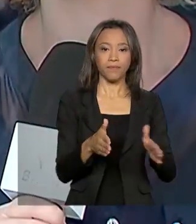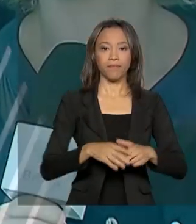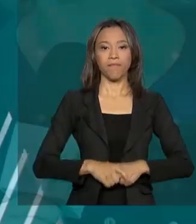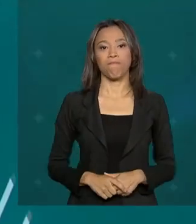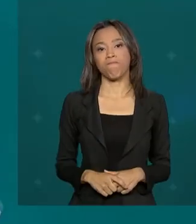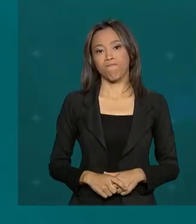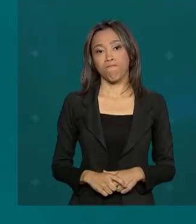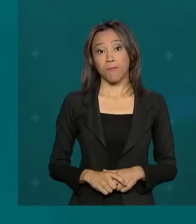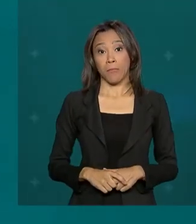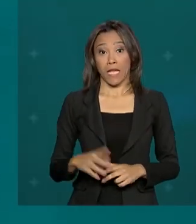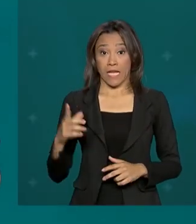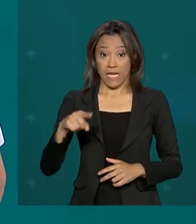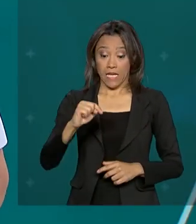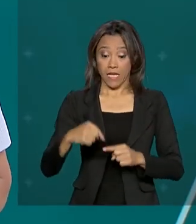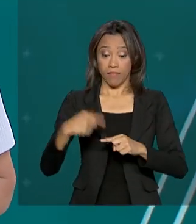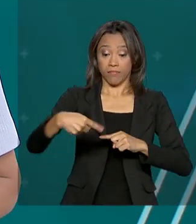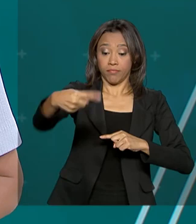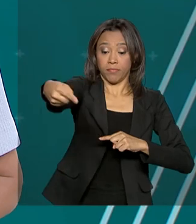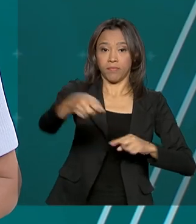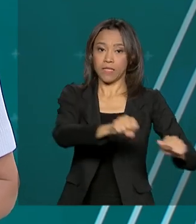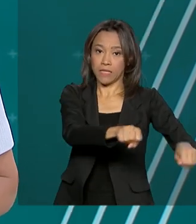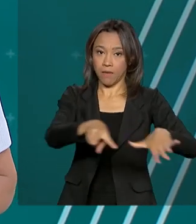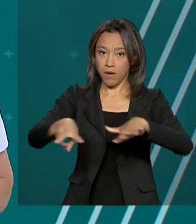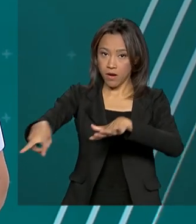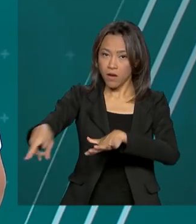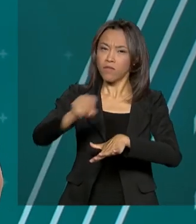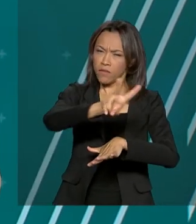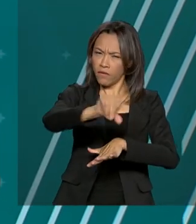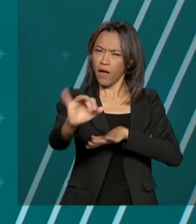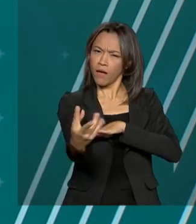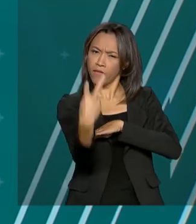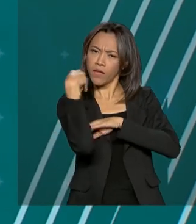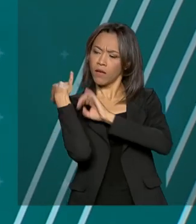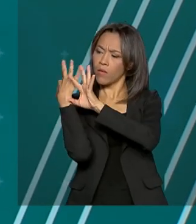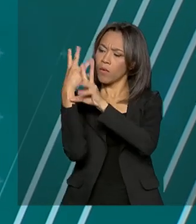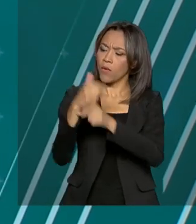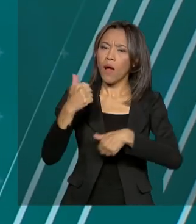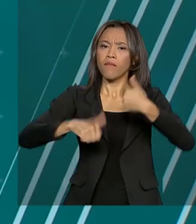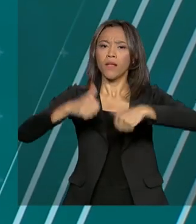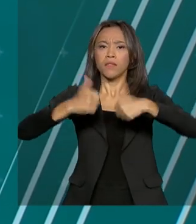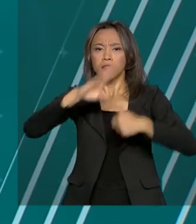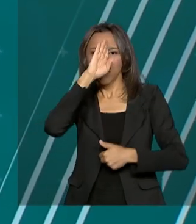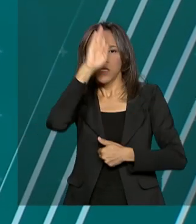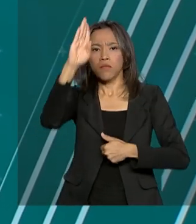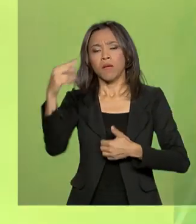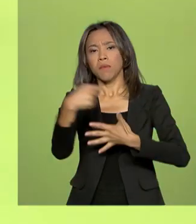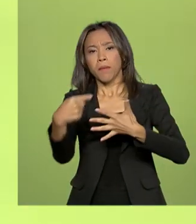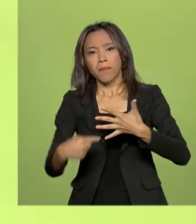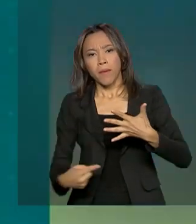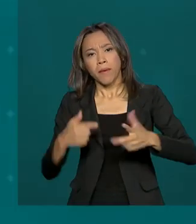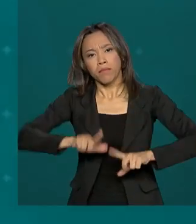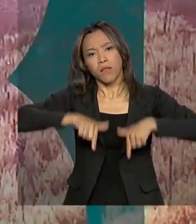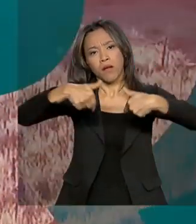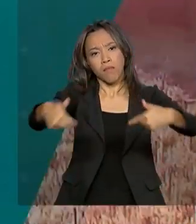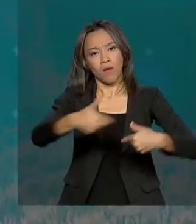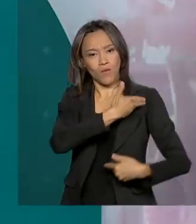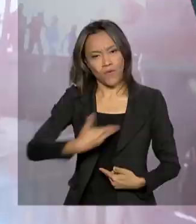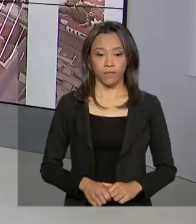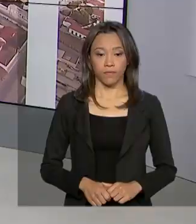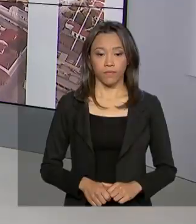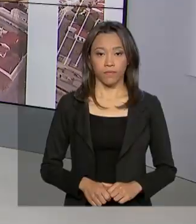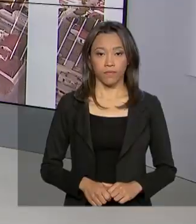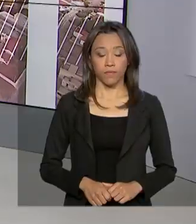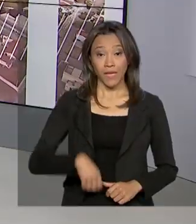E durante as próximas semanas, você vai conferir um balanço das principais ações do governo federal em 2019.